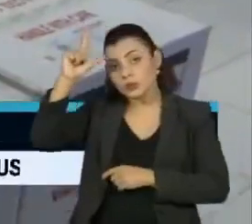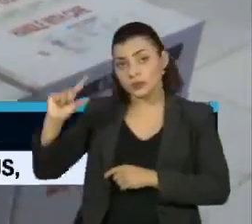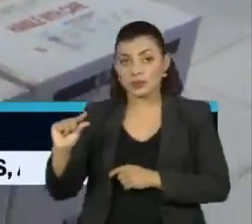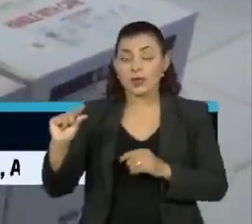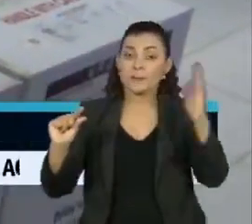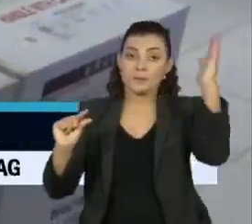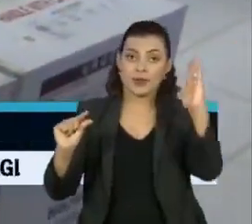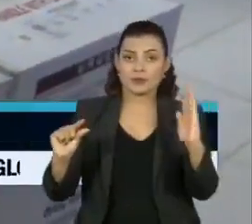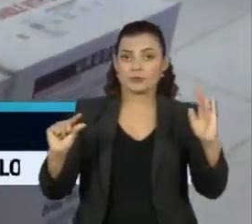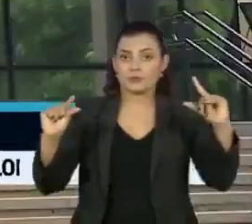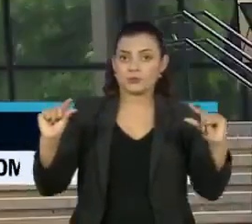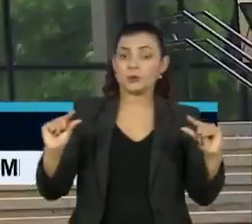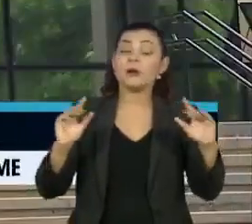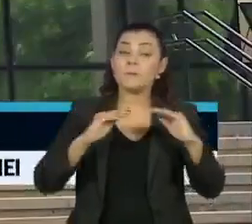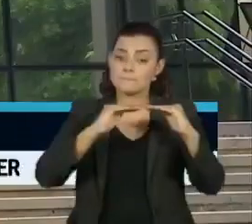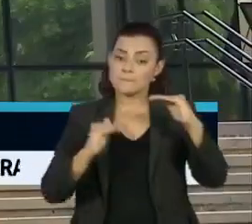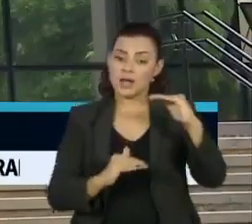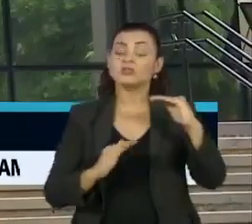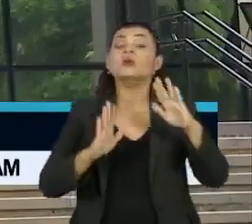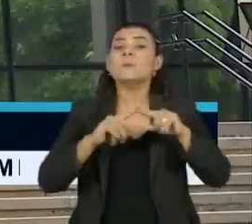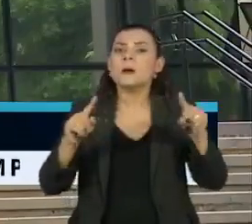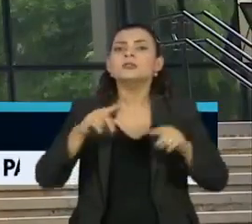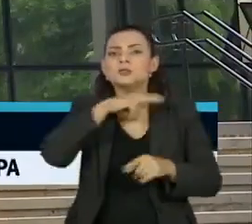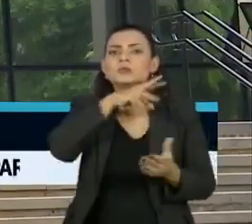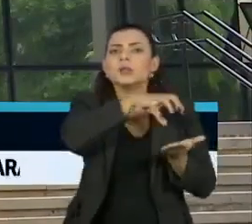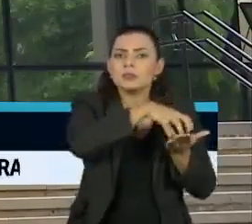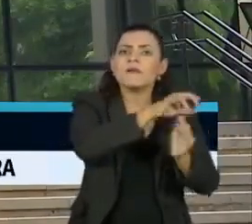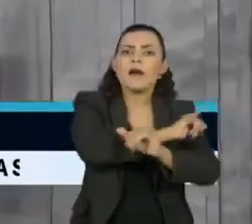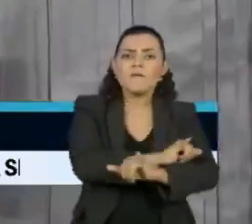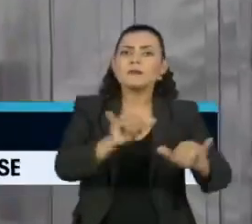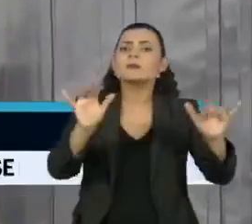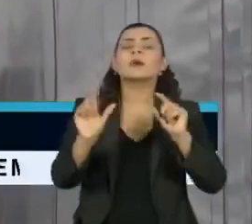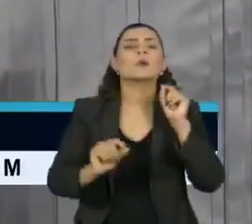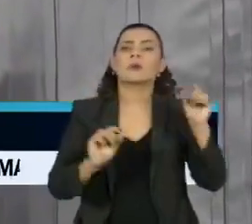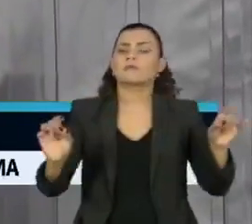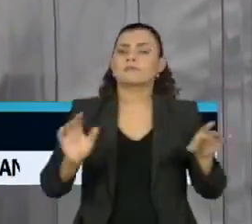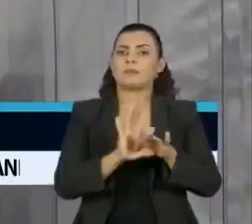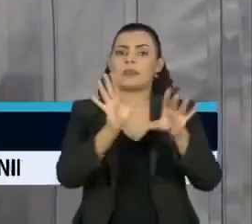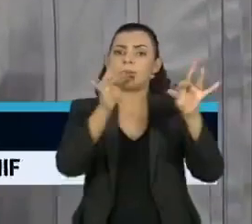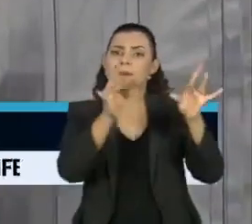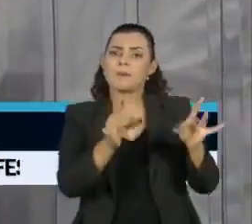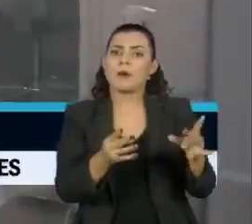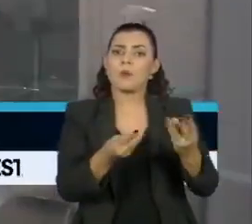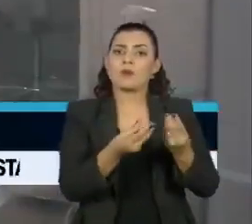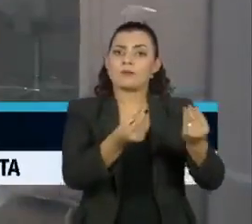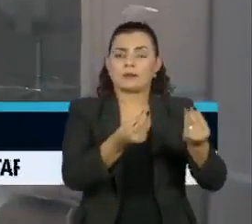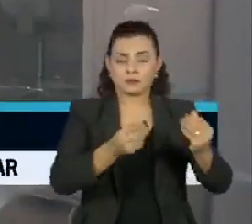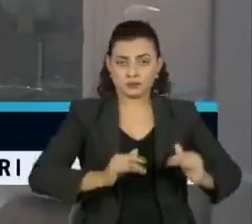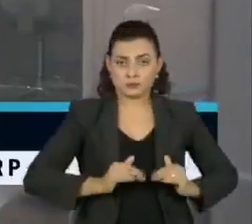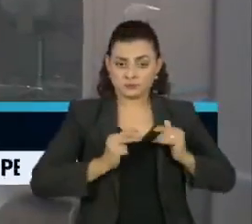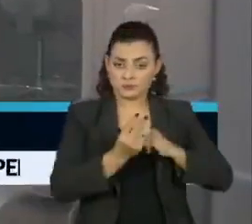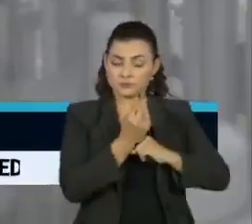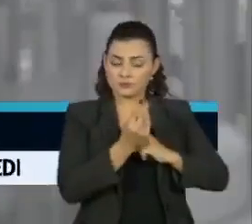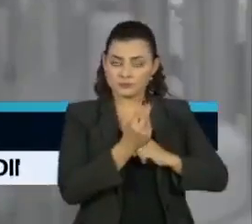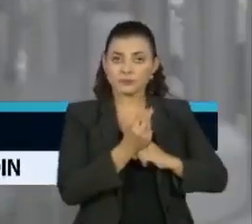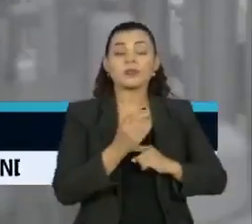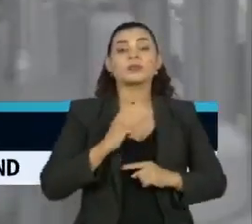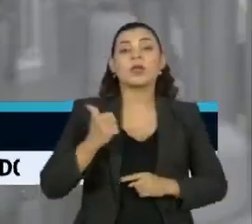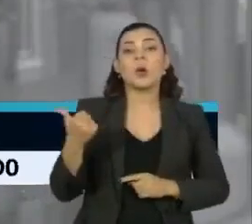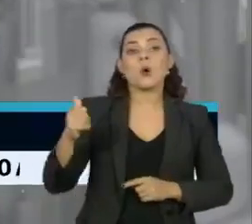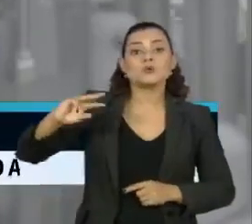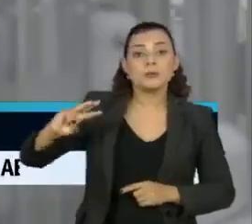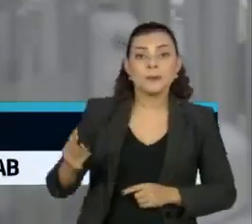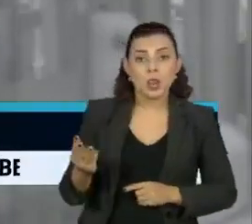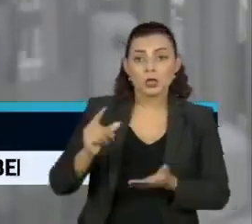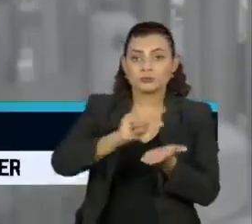e do Brasil. Amanhã, o Instituto Butantan deve anunciar os dados completos de eficácia da vacina. O Butantan afirma ter quase 11